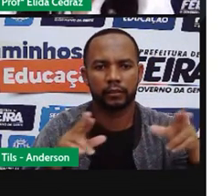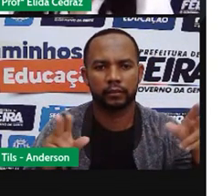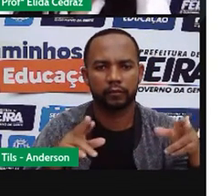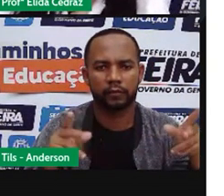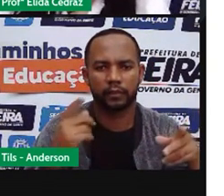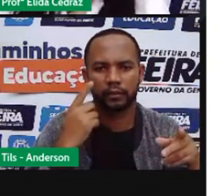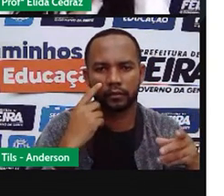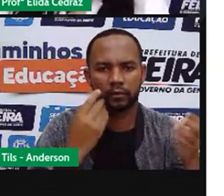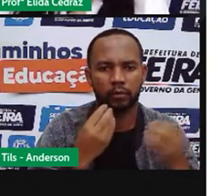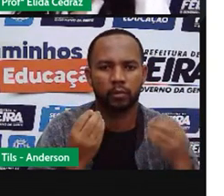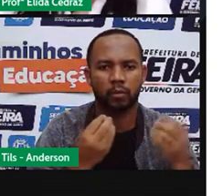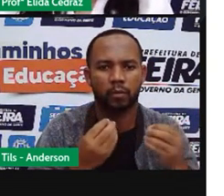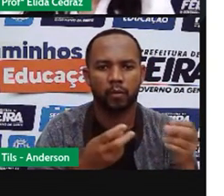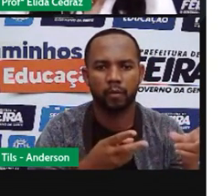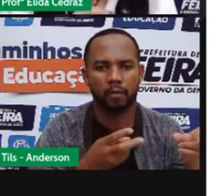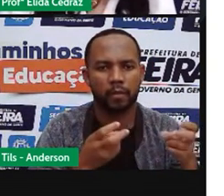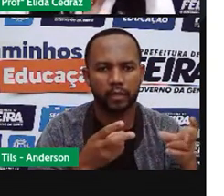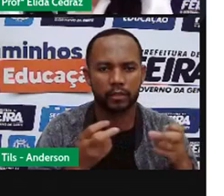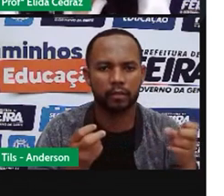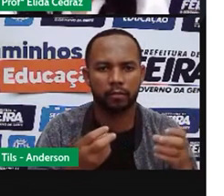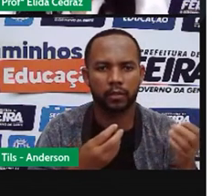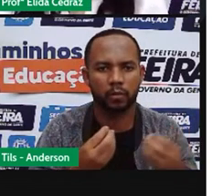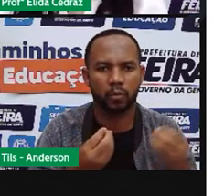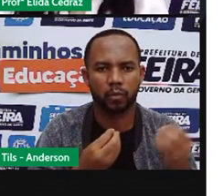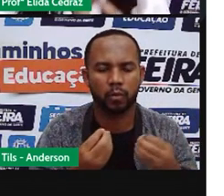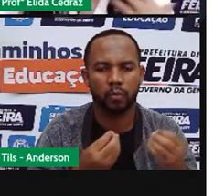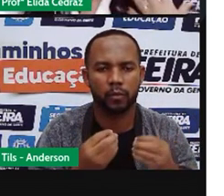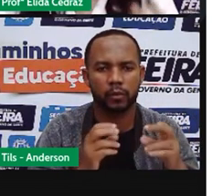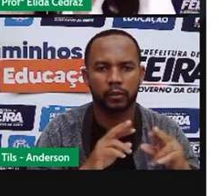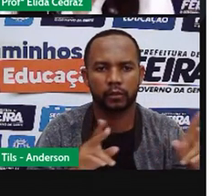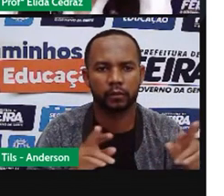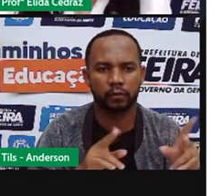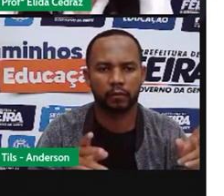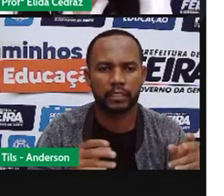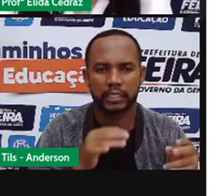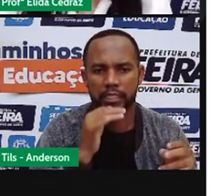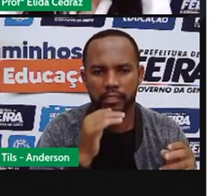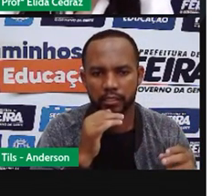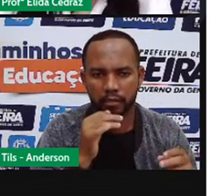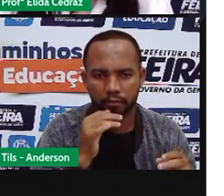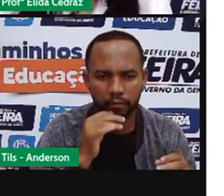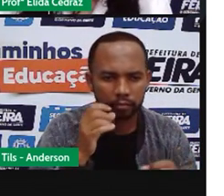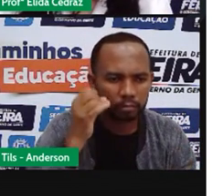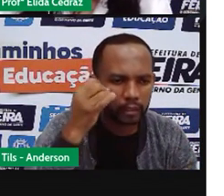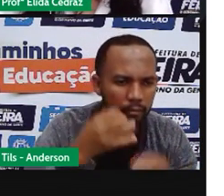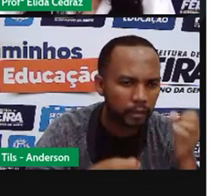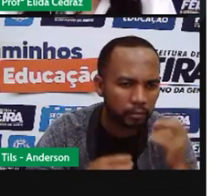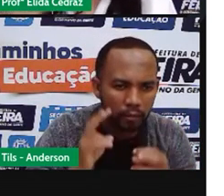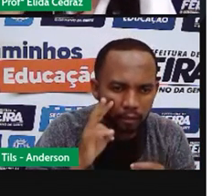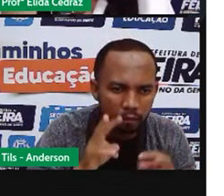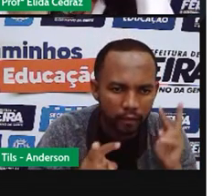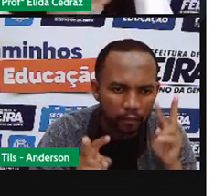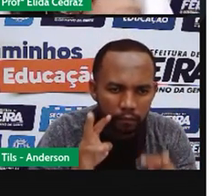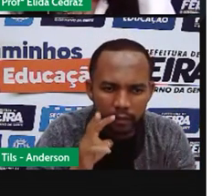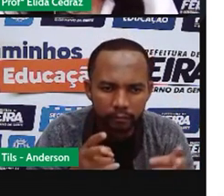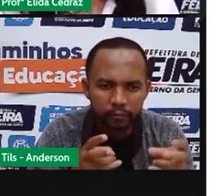Como você pode perceber, e eu já falei várias vezes, porque quanto mais a gente fala e mais a gente ouve, mais a gente grava